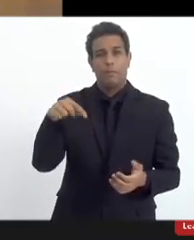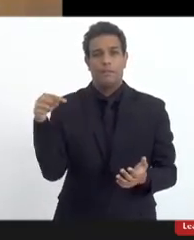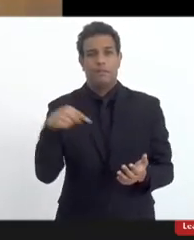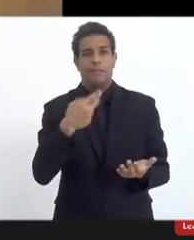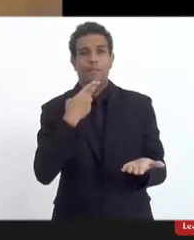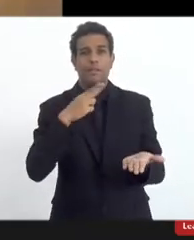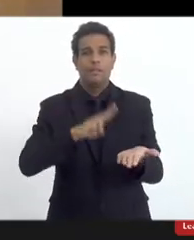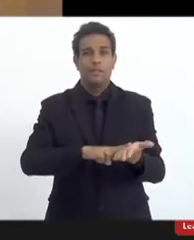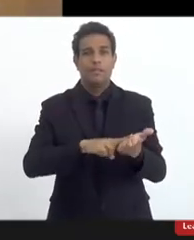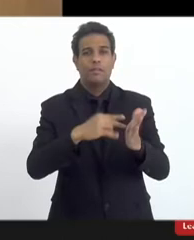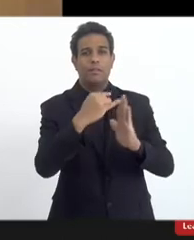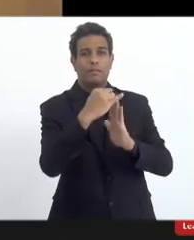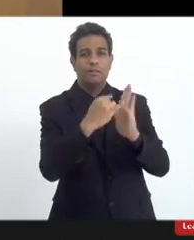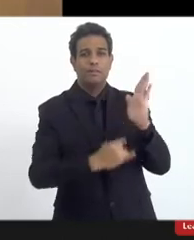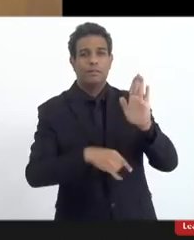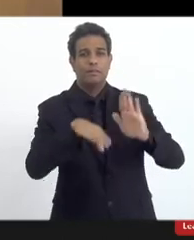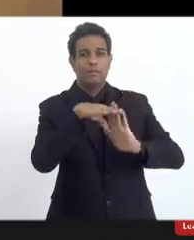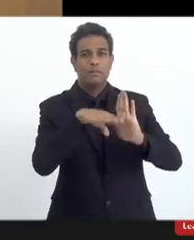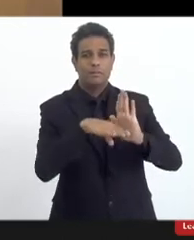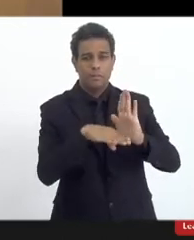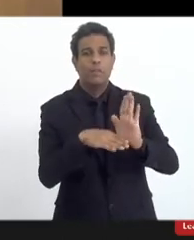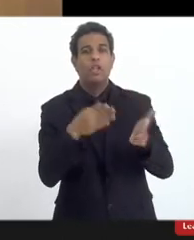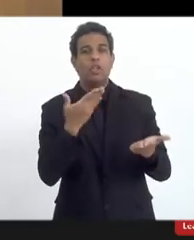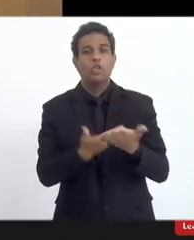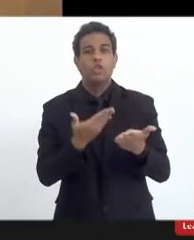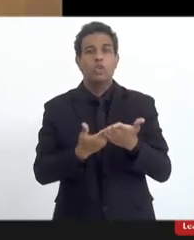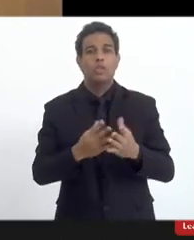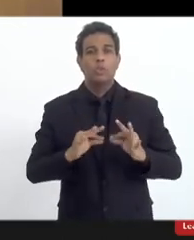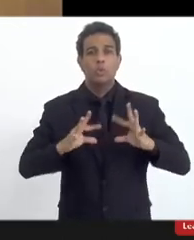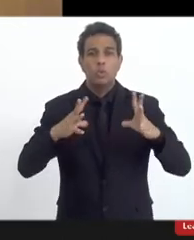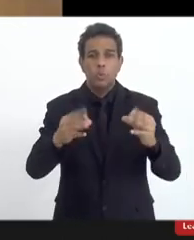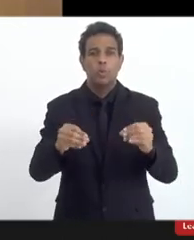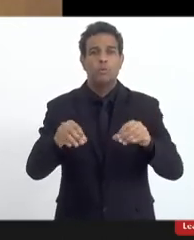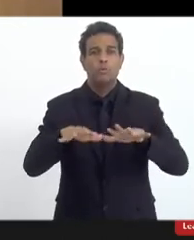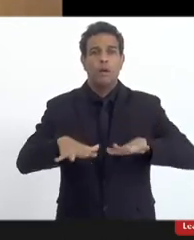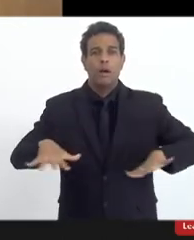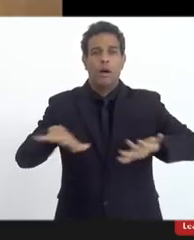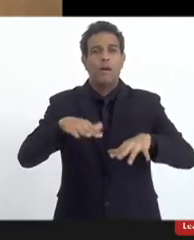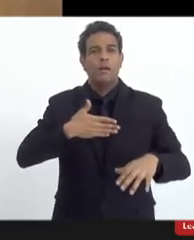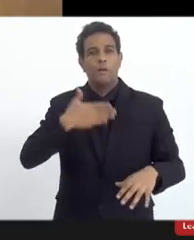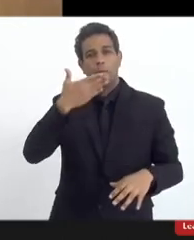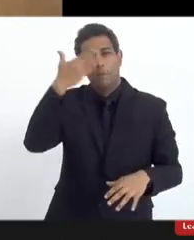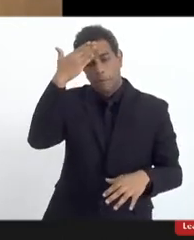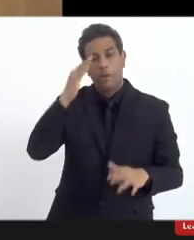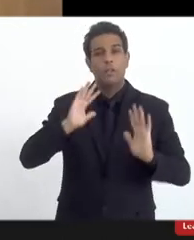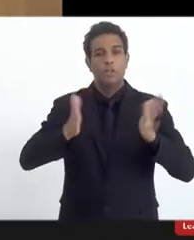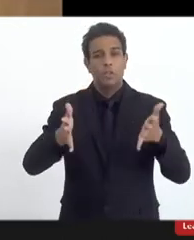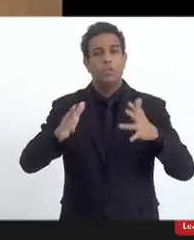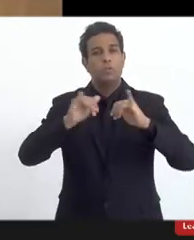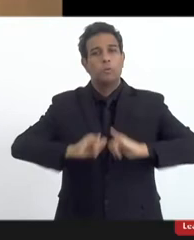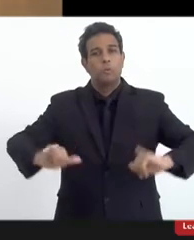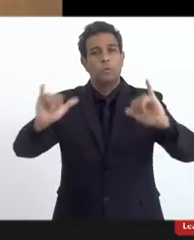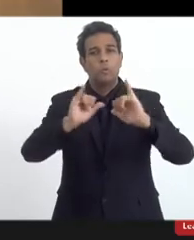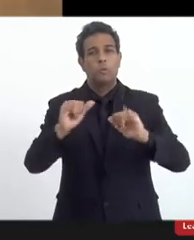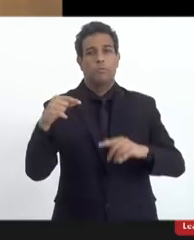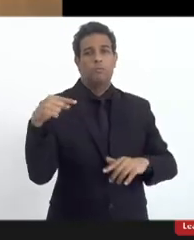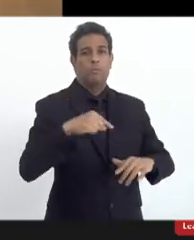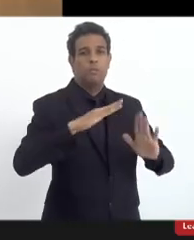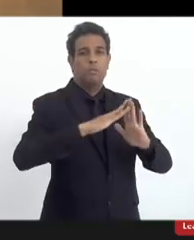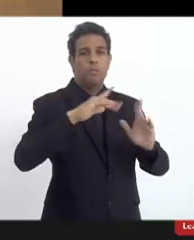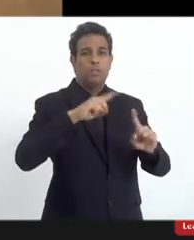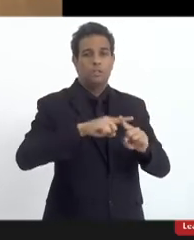documento deve ser lido e estudado pelo mundo muçulmano, um documento que foi emitido pela Igreja Católica.